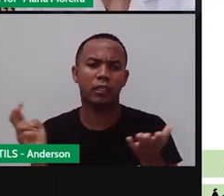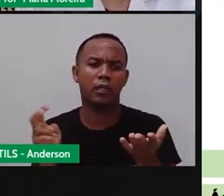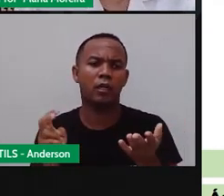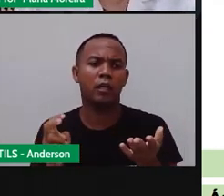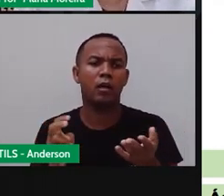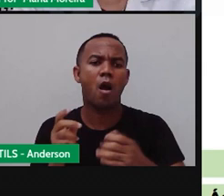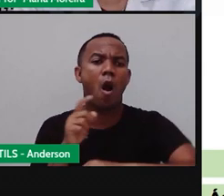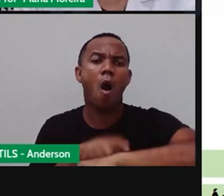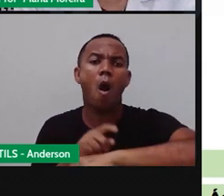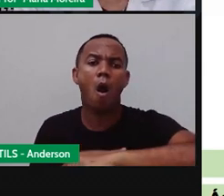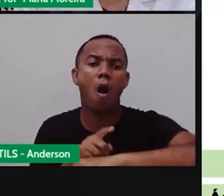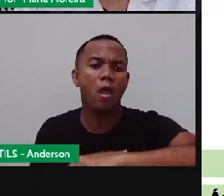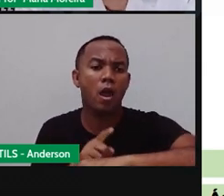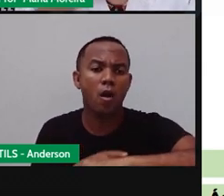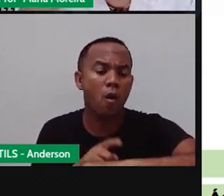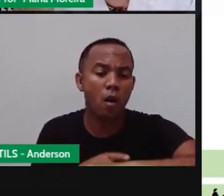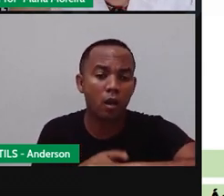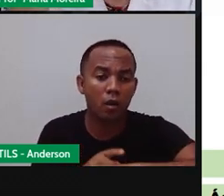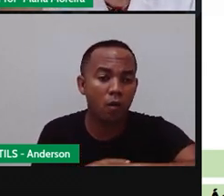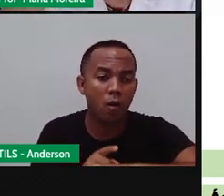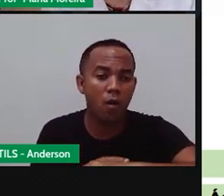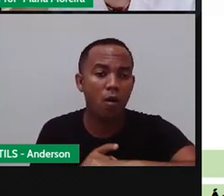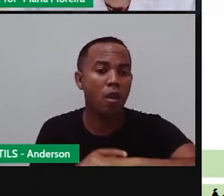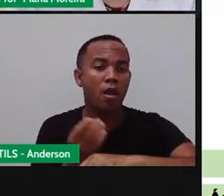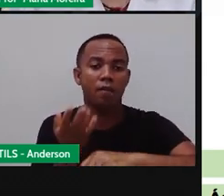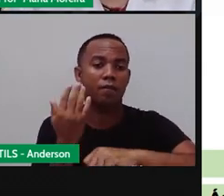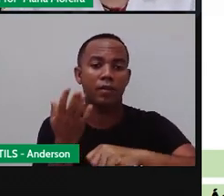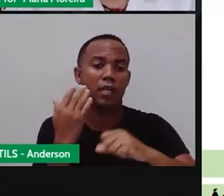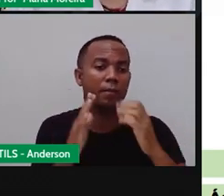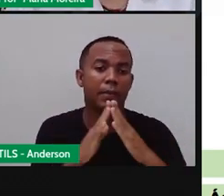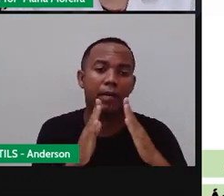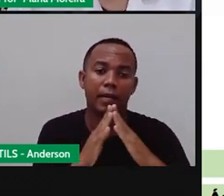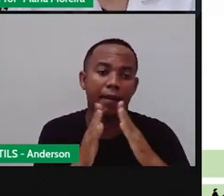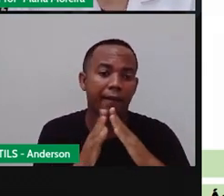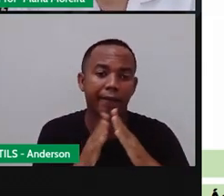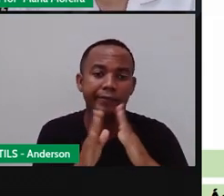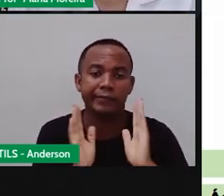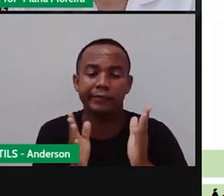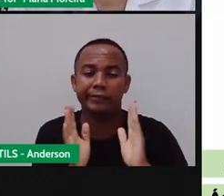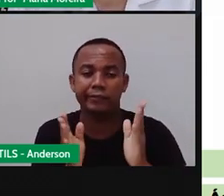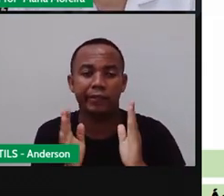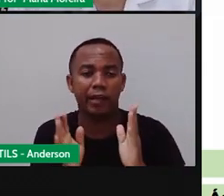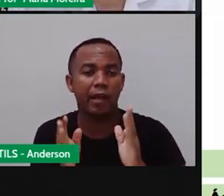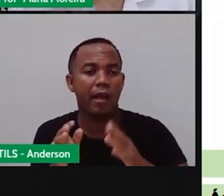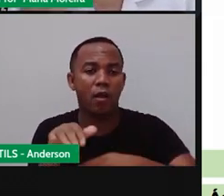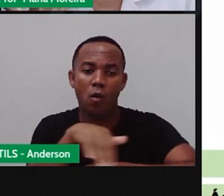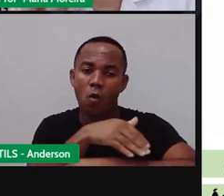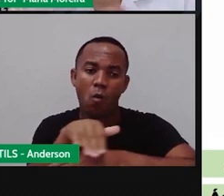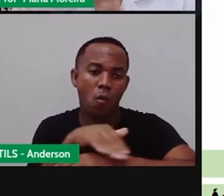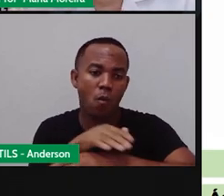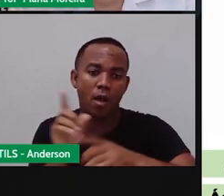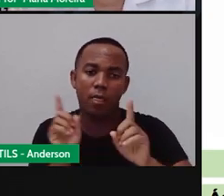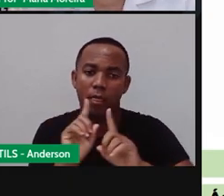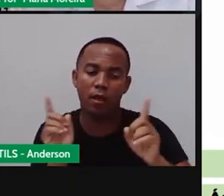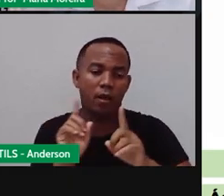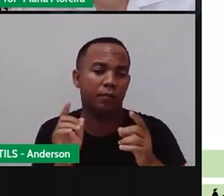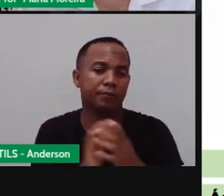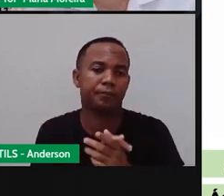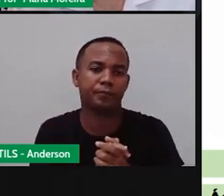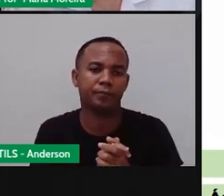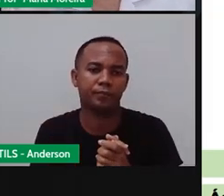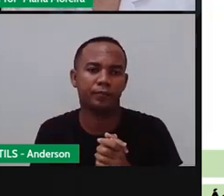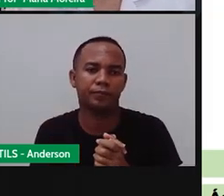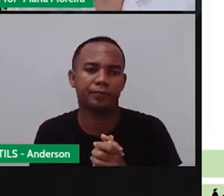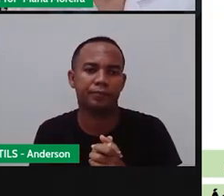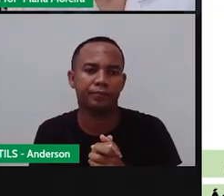fala assim, ó, está na hora de dormir. Olha, vim para casa, não tem mais tempo para ficar aí fora, não, quando podia, né? Porque agora não pode nem para